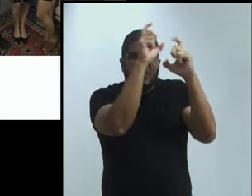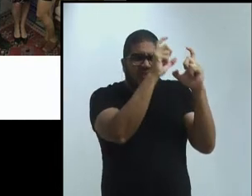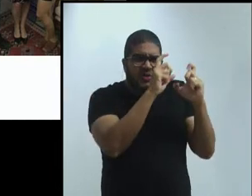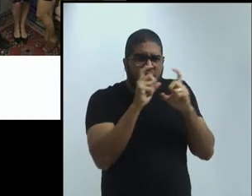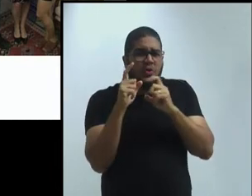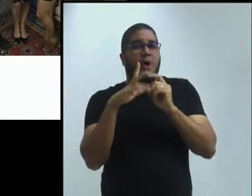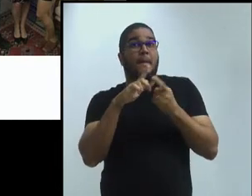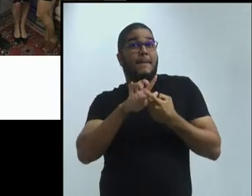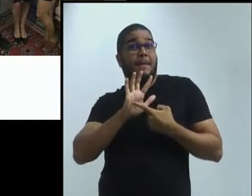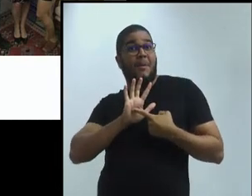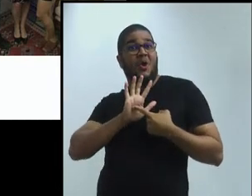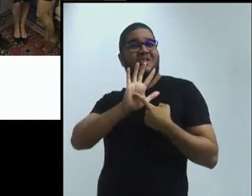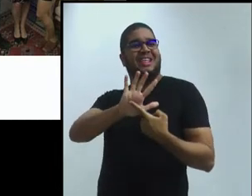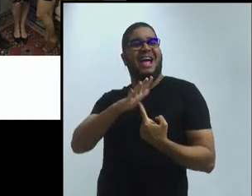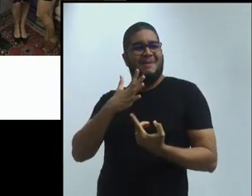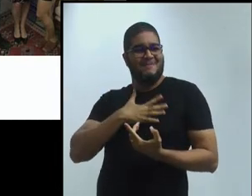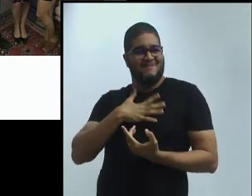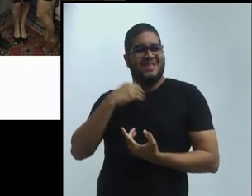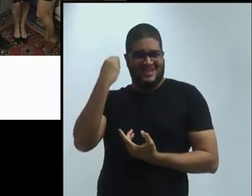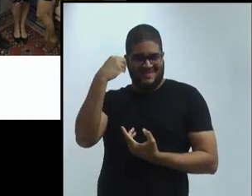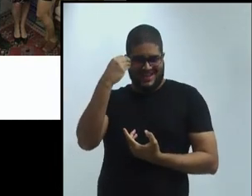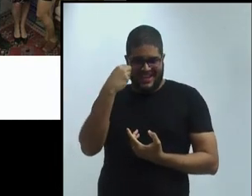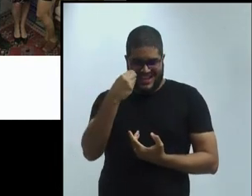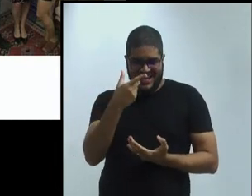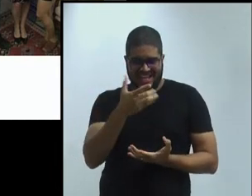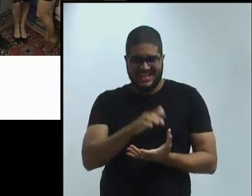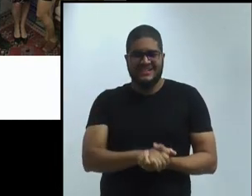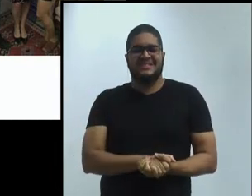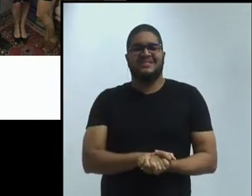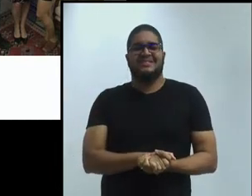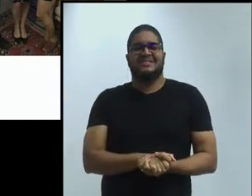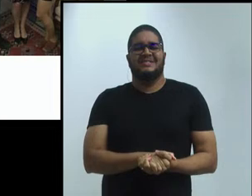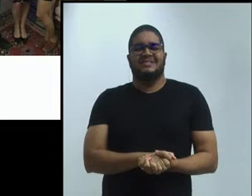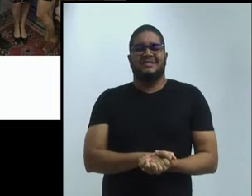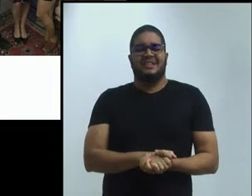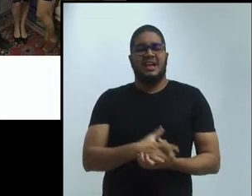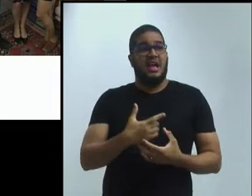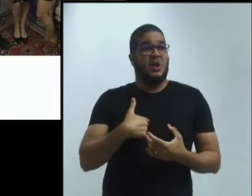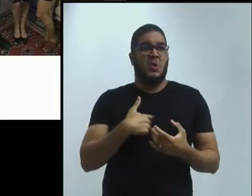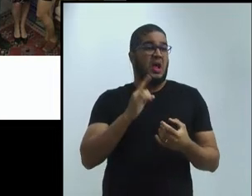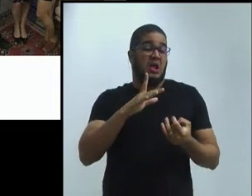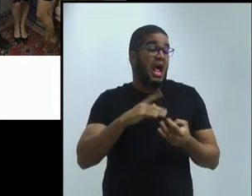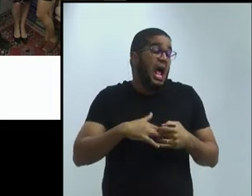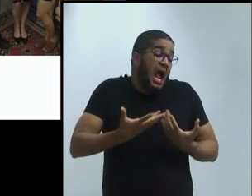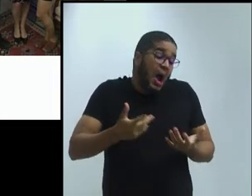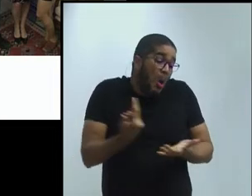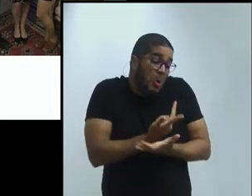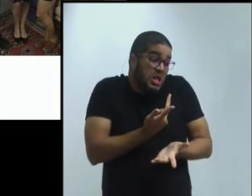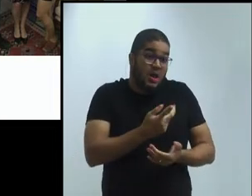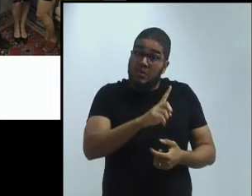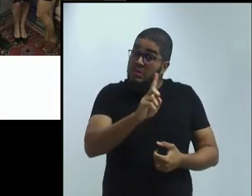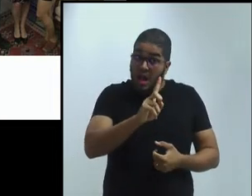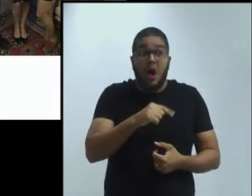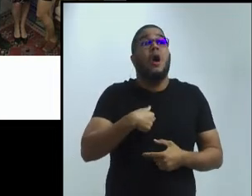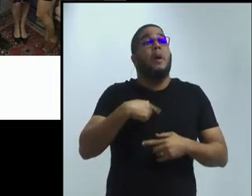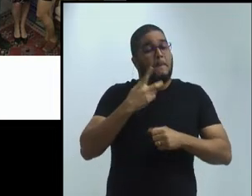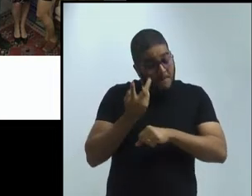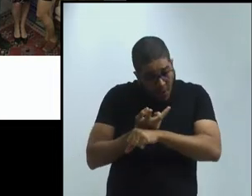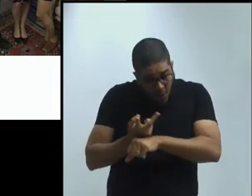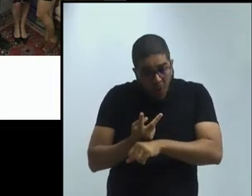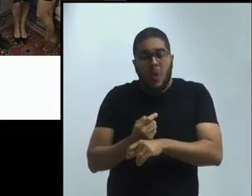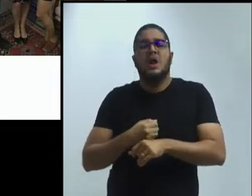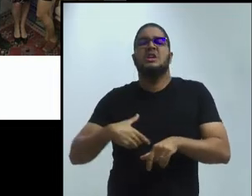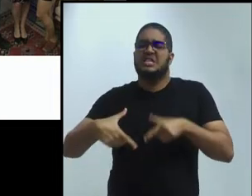não foi fruto, digamos assim, do acaso, foi fruto da procura, do trabalho, da busca,